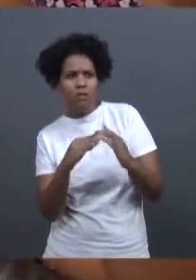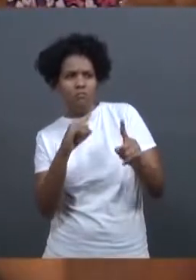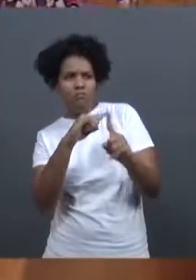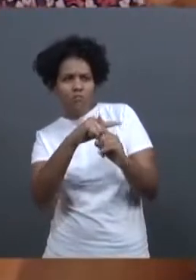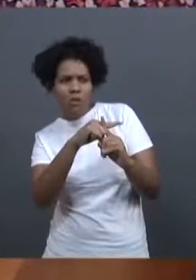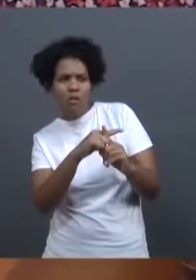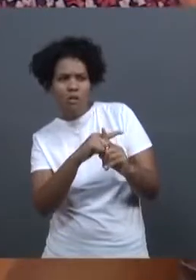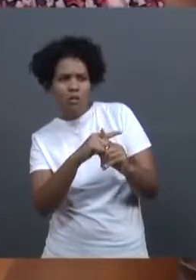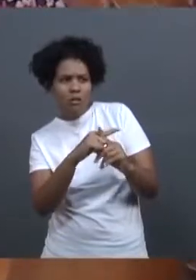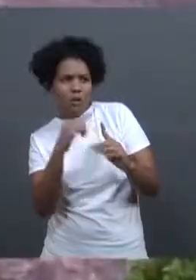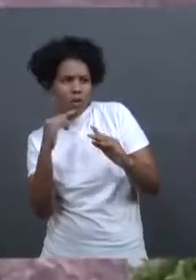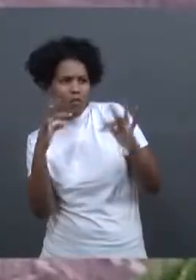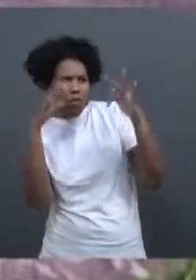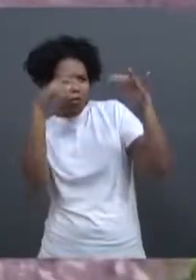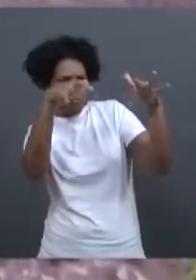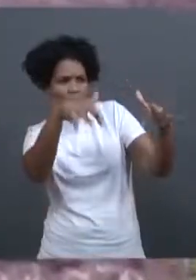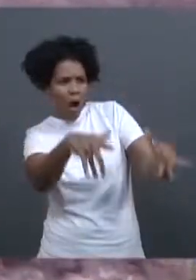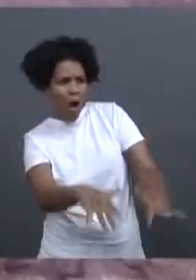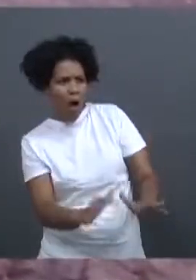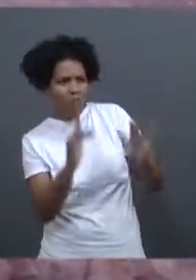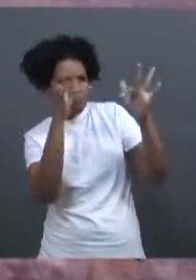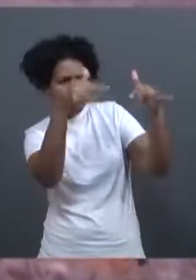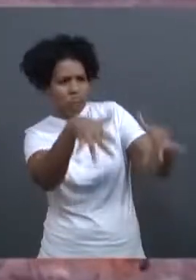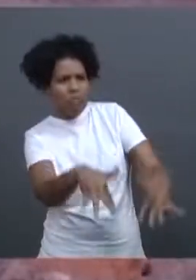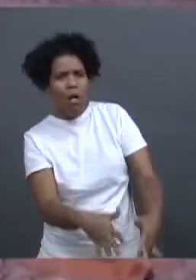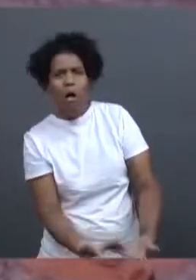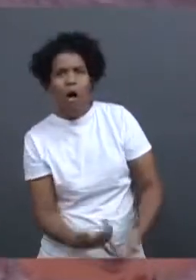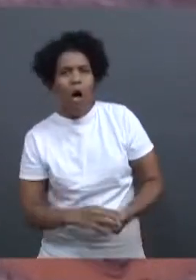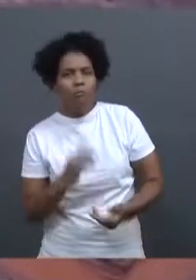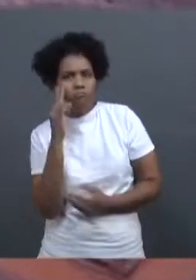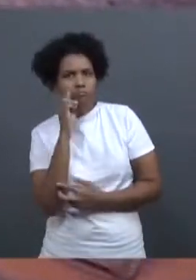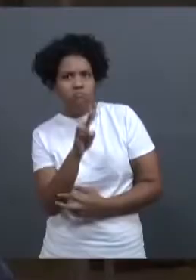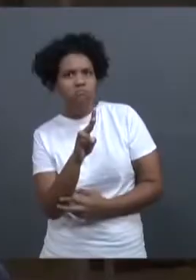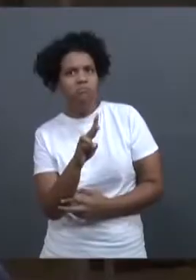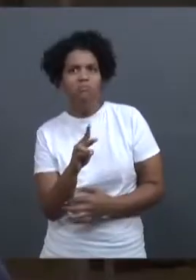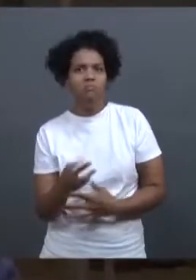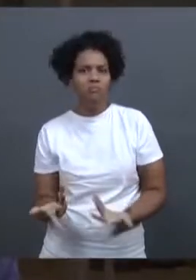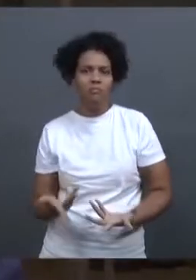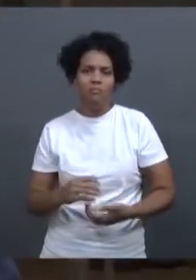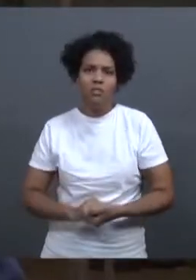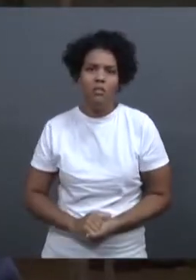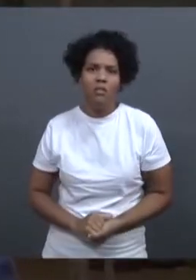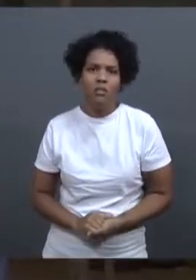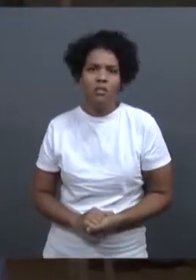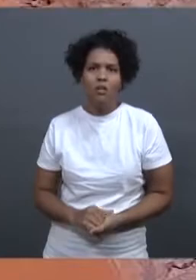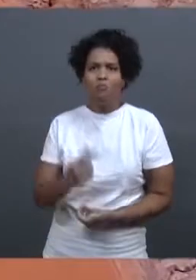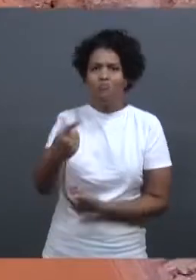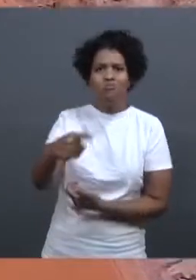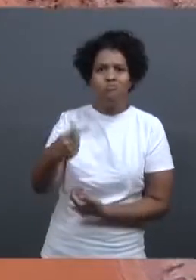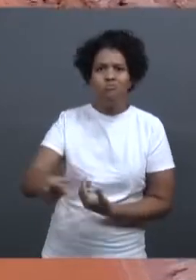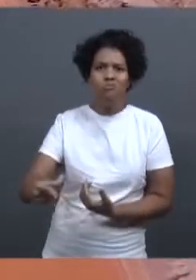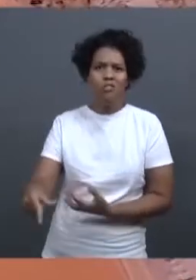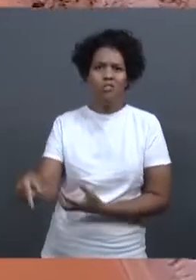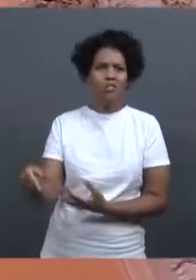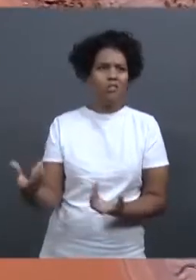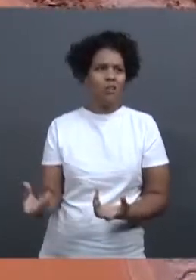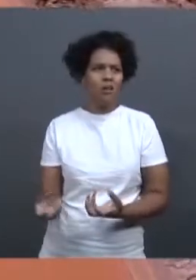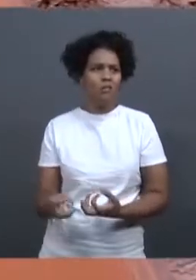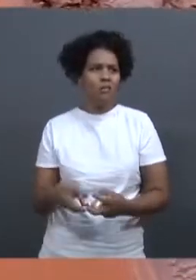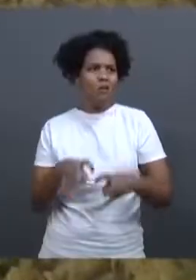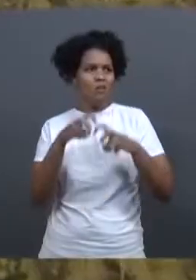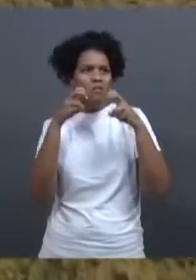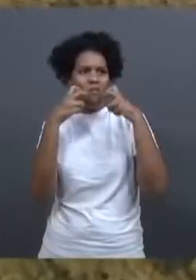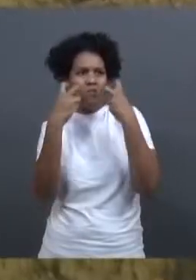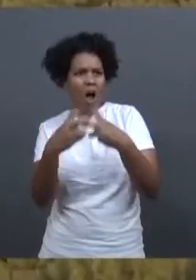vi que era lama e tinha acabado com o nosso Bento. Não tinha sirene, absolutamente nada. Cerca de